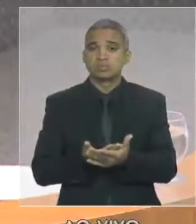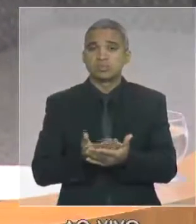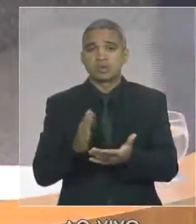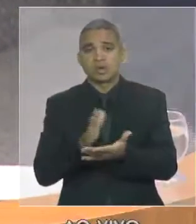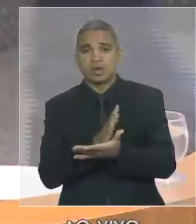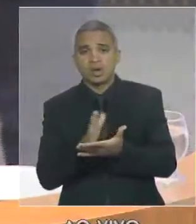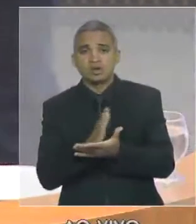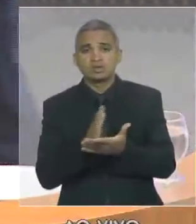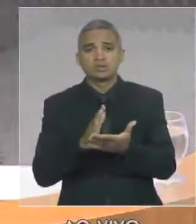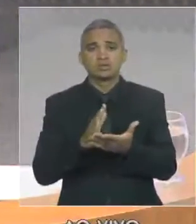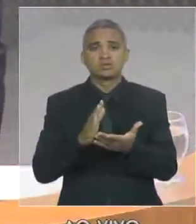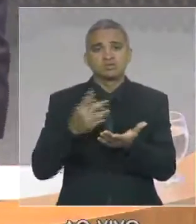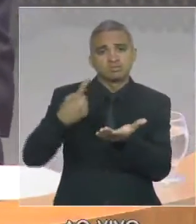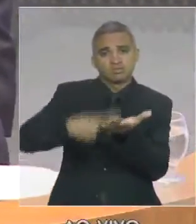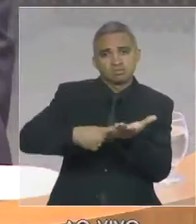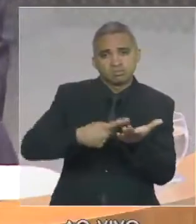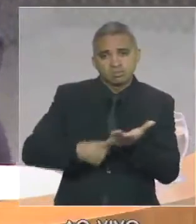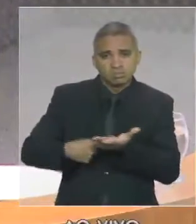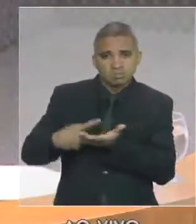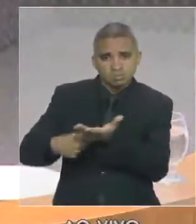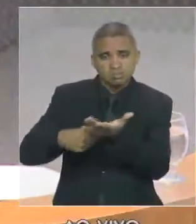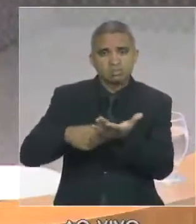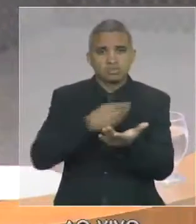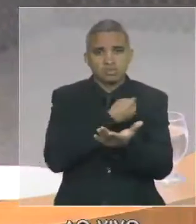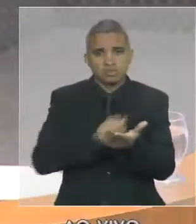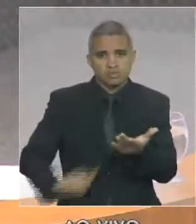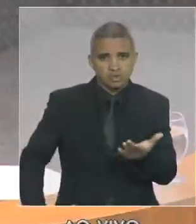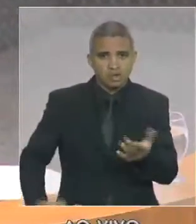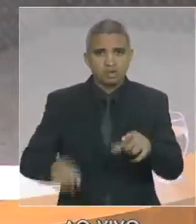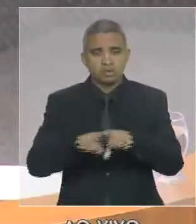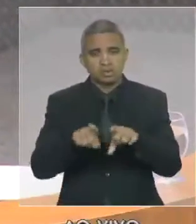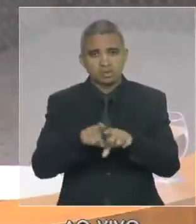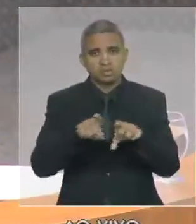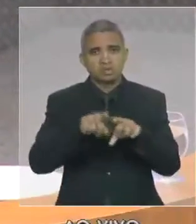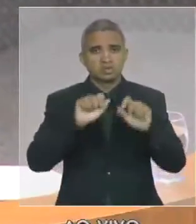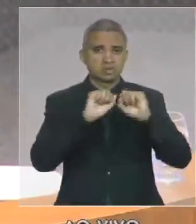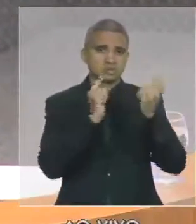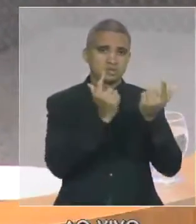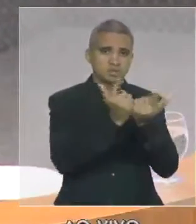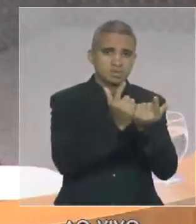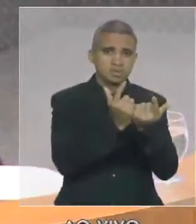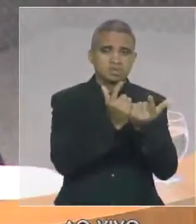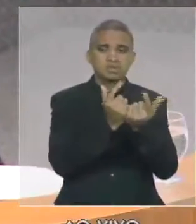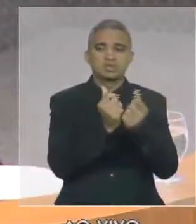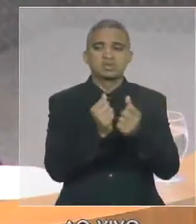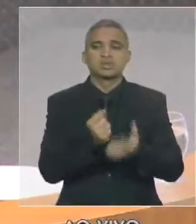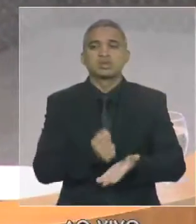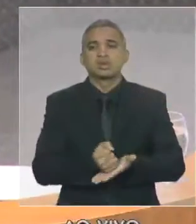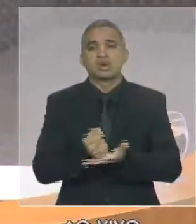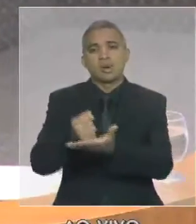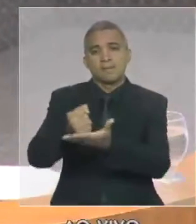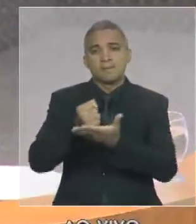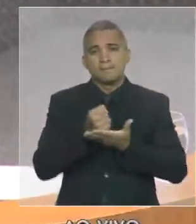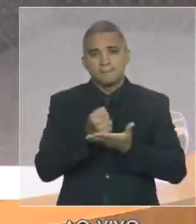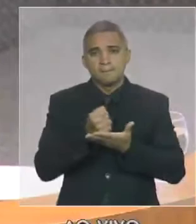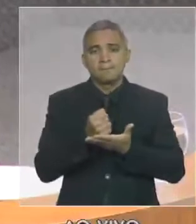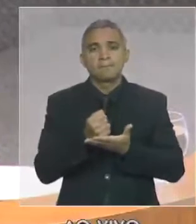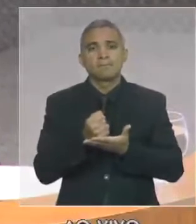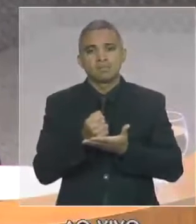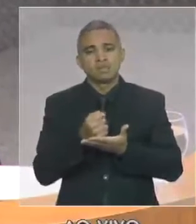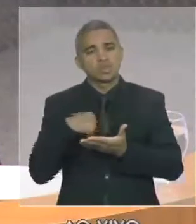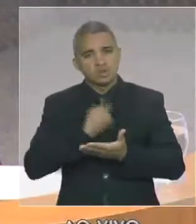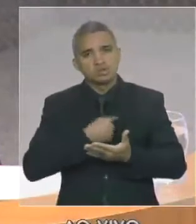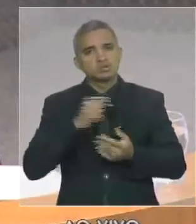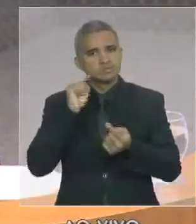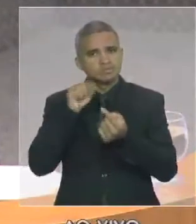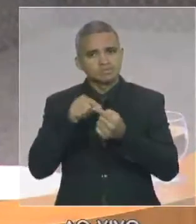pelo nosso governo e pela Assembleia Legislativa, com apoio decisivo da Assembleia Legislativa, sinalizam na direção correta,